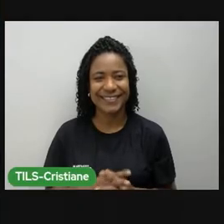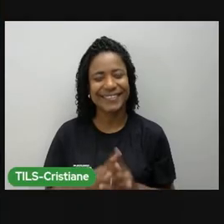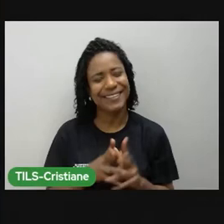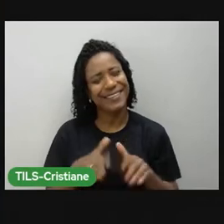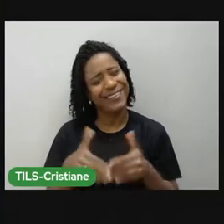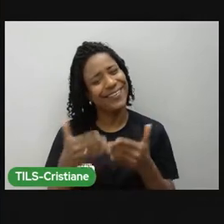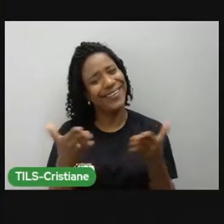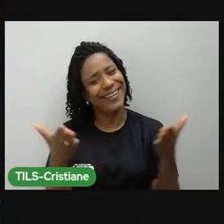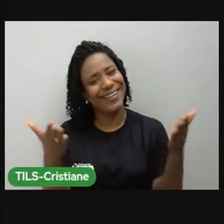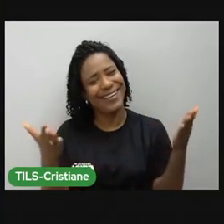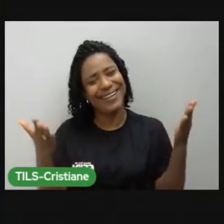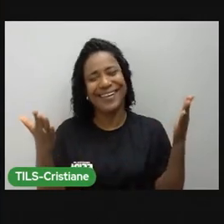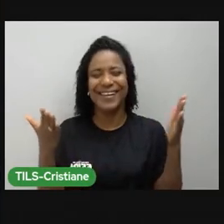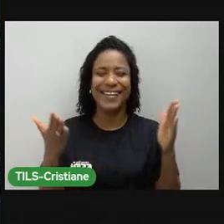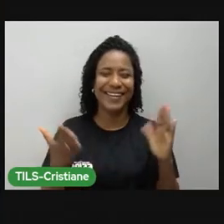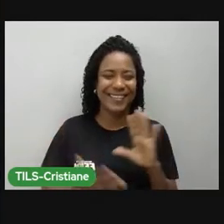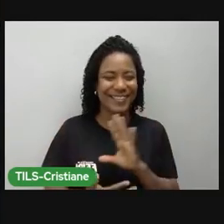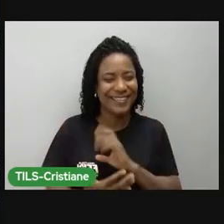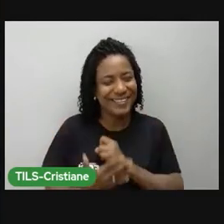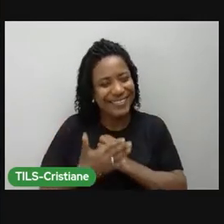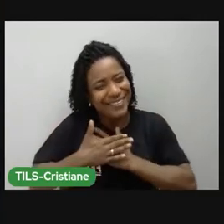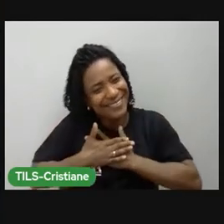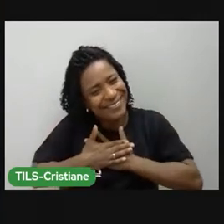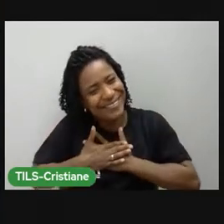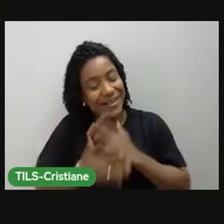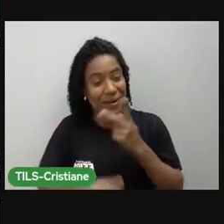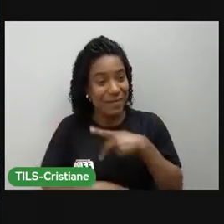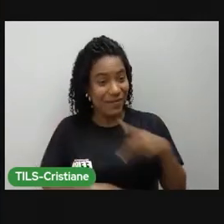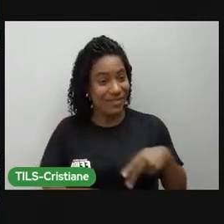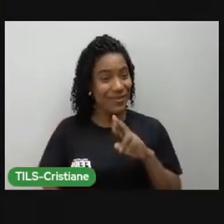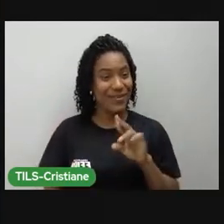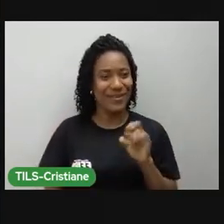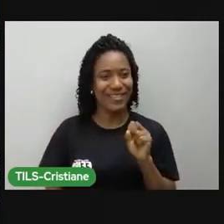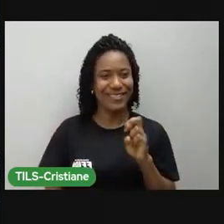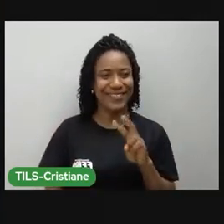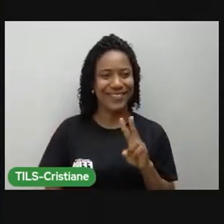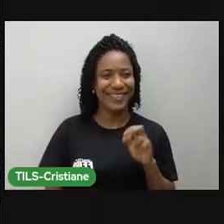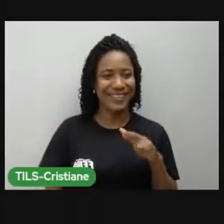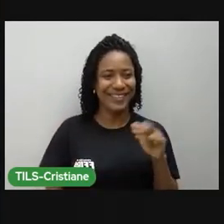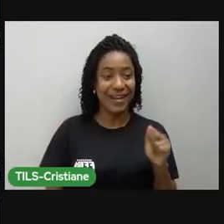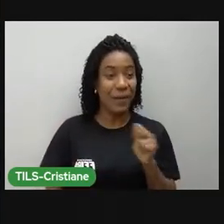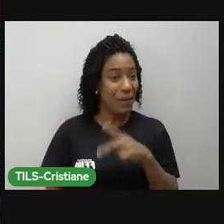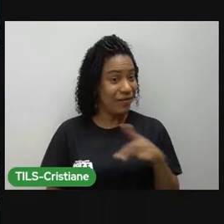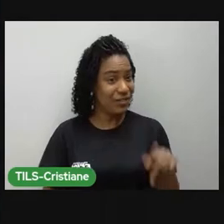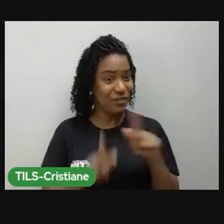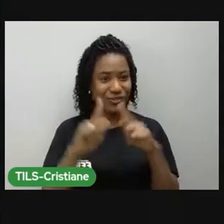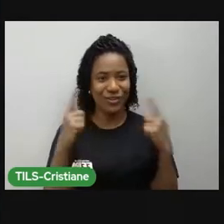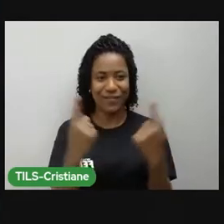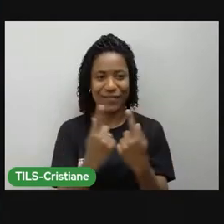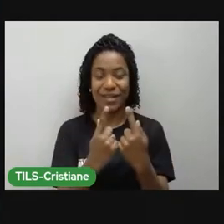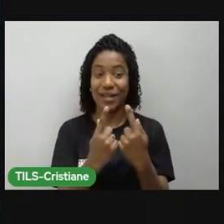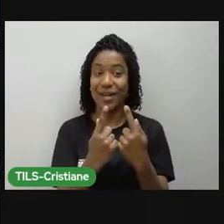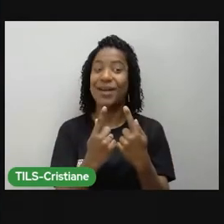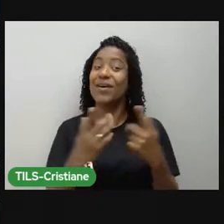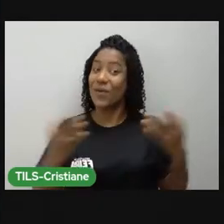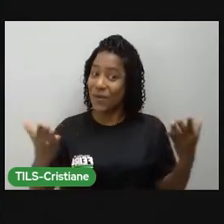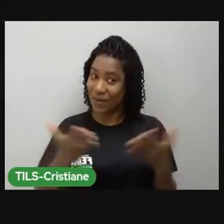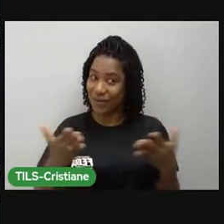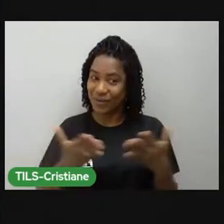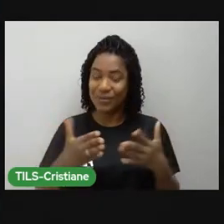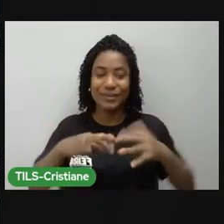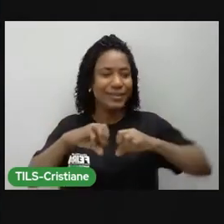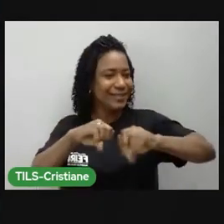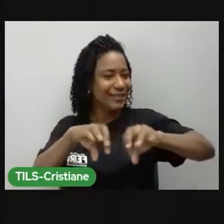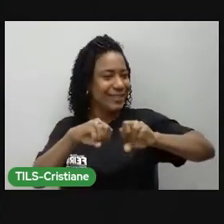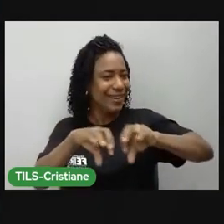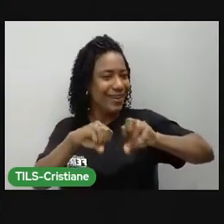Olá, meus amores, aqui é a professora Rosé Vânia, sou professora de Geografia, hoje nós vamos ter uma aula do sexto ano, a nossa